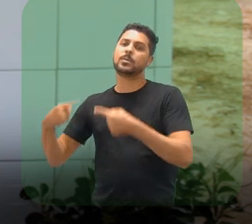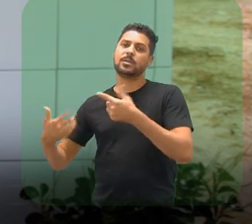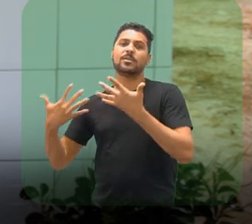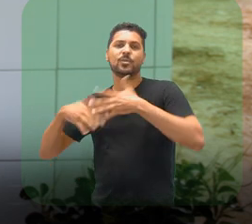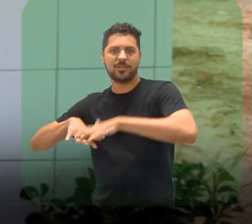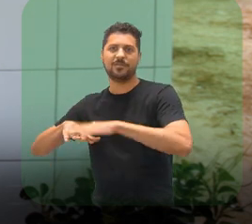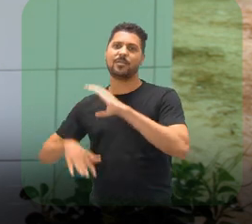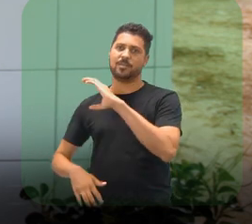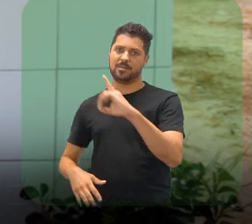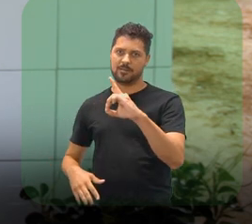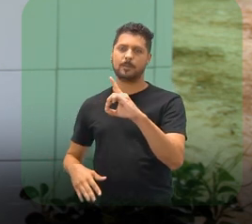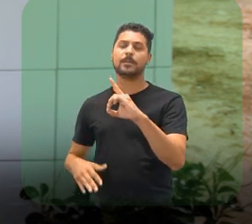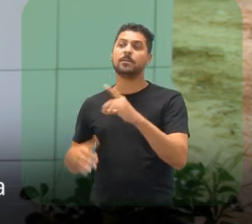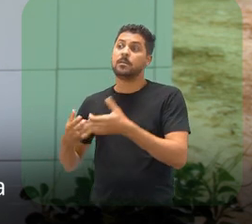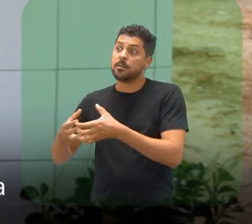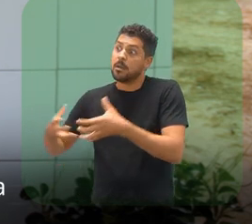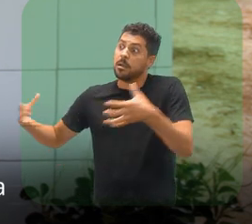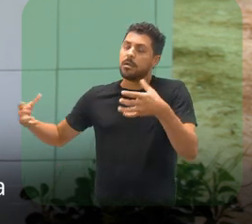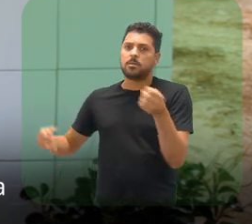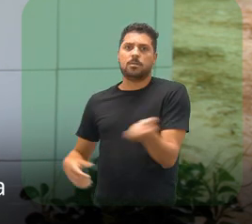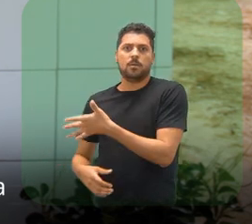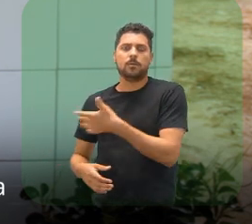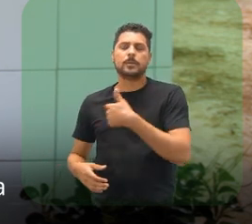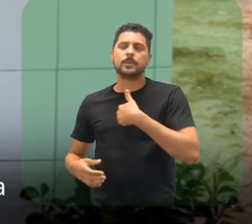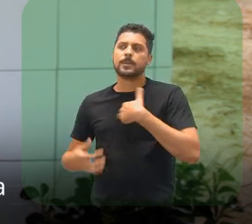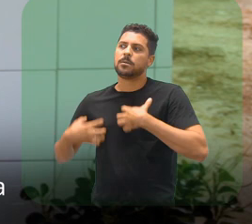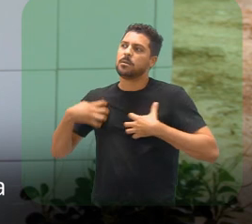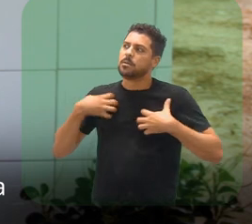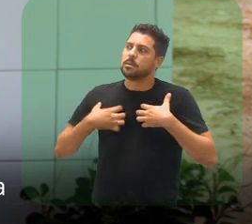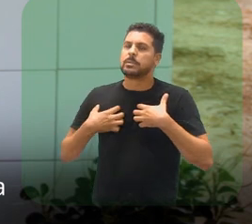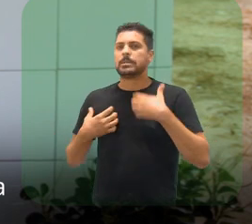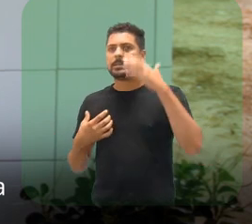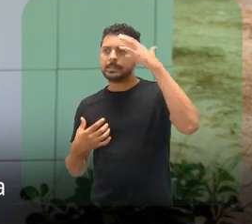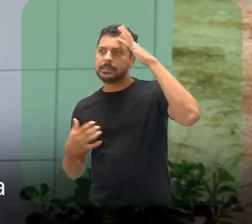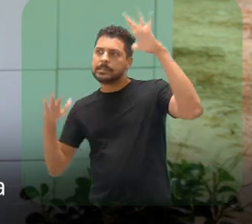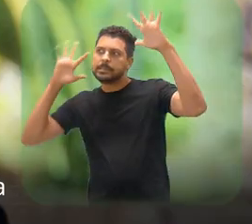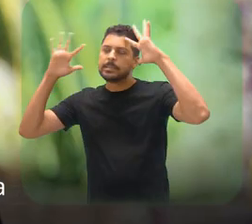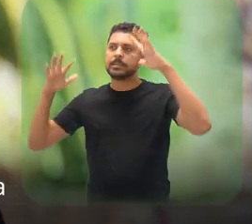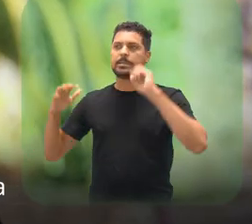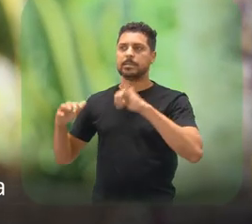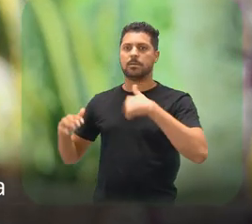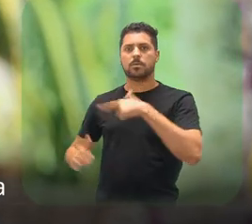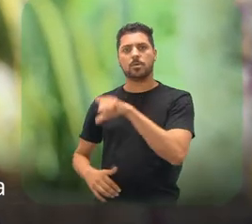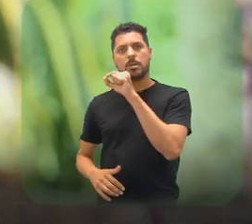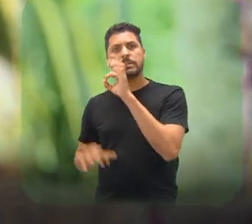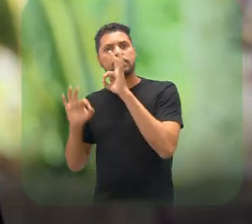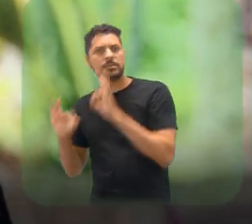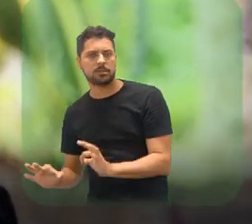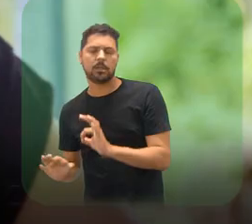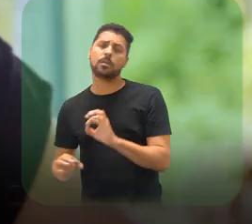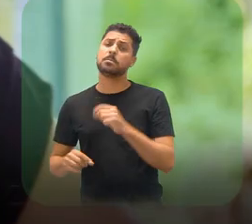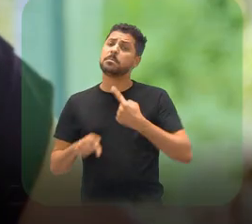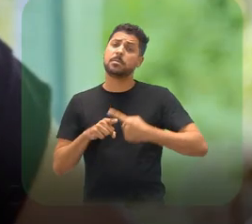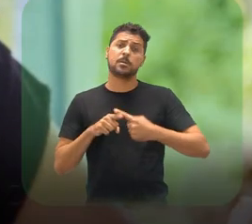E era tudo muito novo, tudo muito grandioso. E aí, em vários momentos, eu me questionava se aquela escolha que eu estava